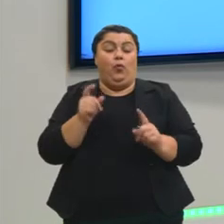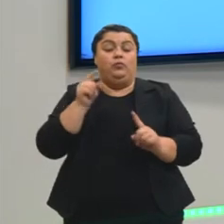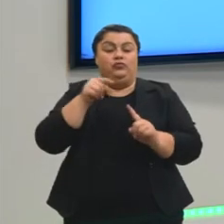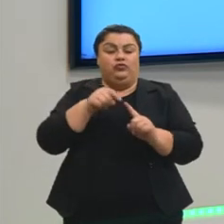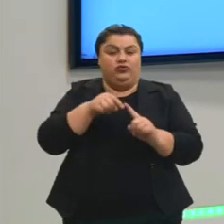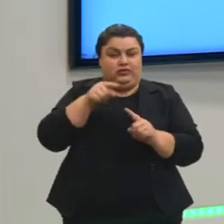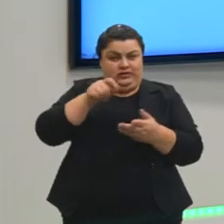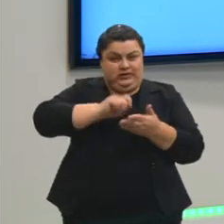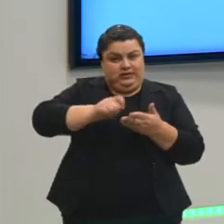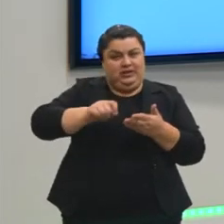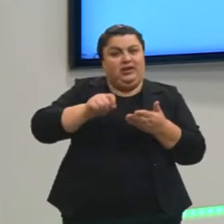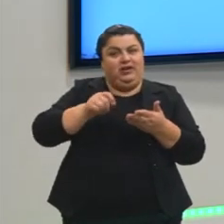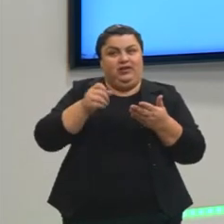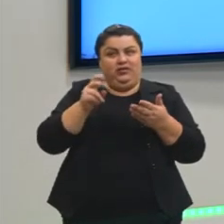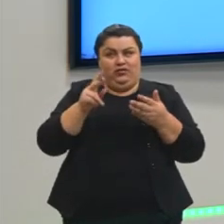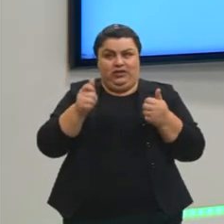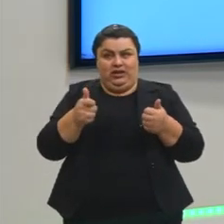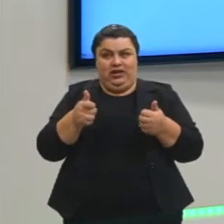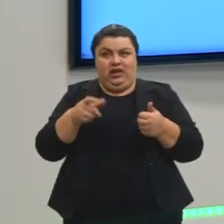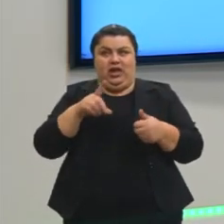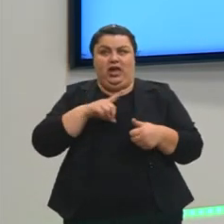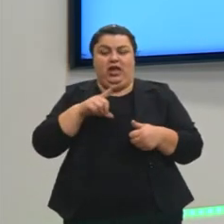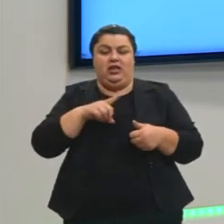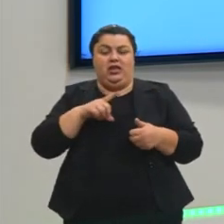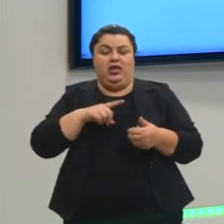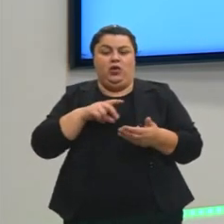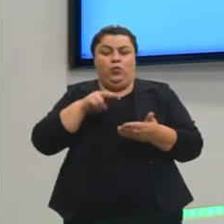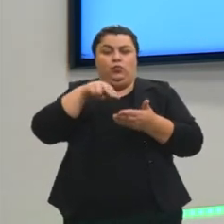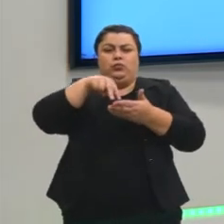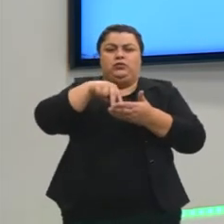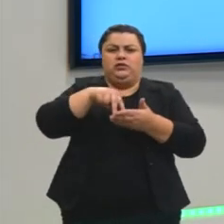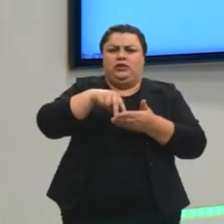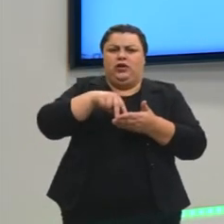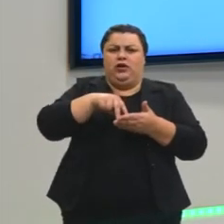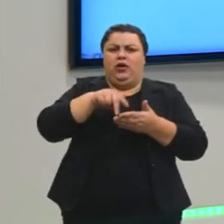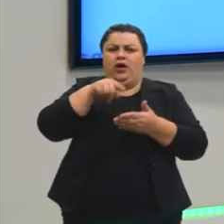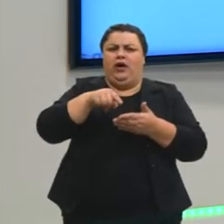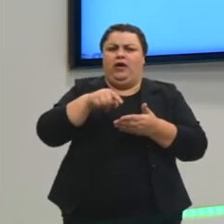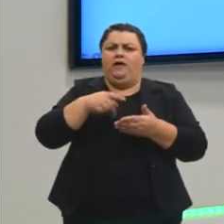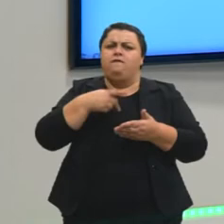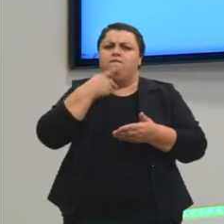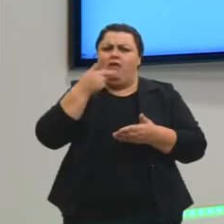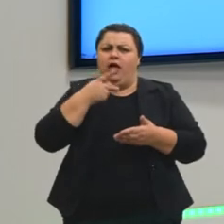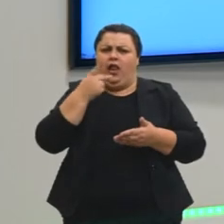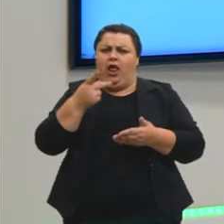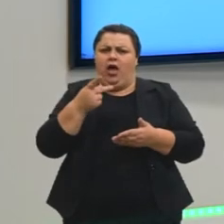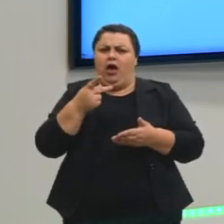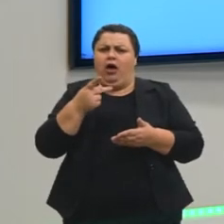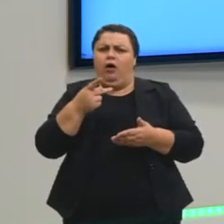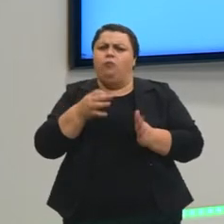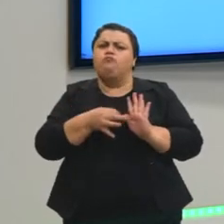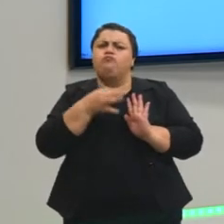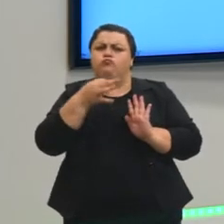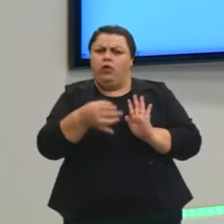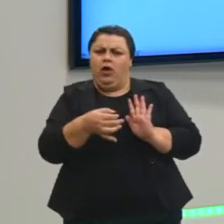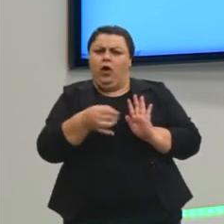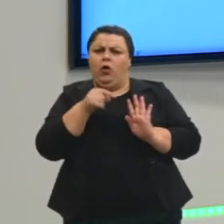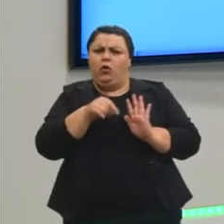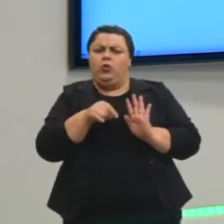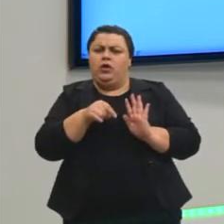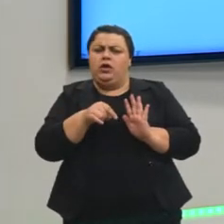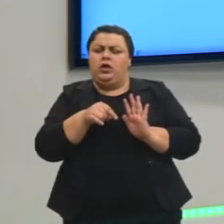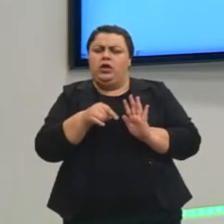anotar para vocês, é isso. É ter um posicionamento, ou seja, afirmar algo em relação a um tema e me